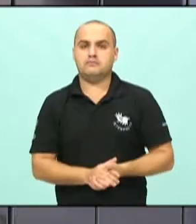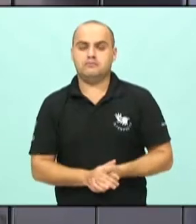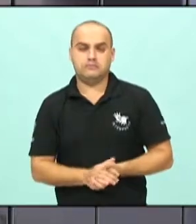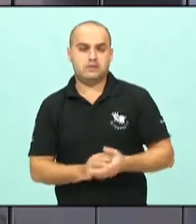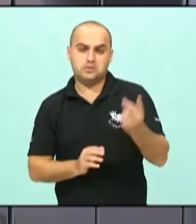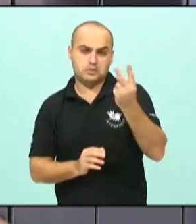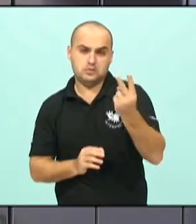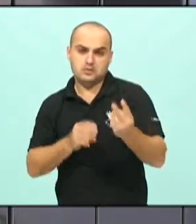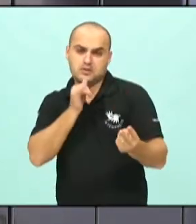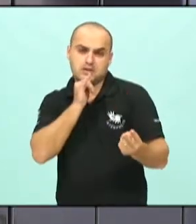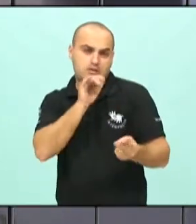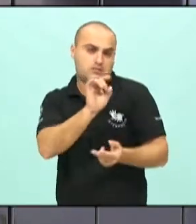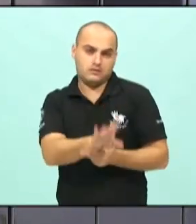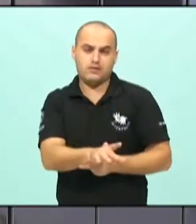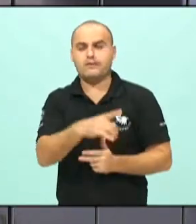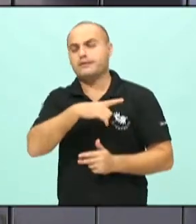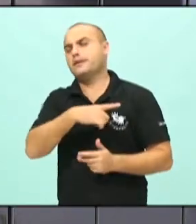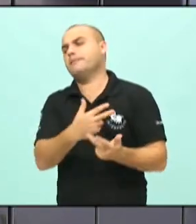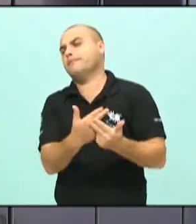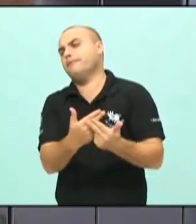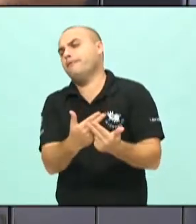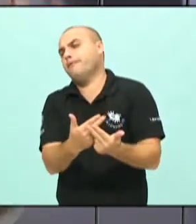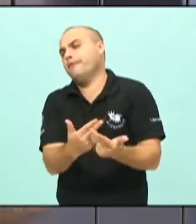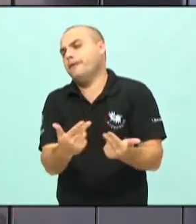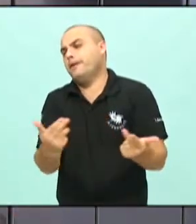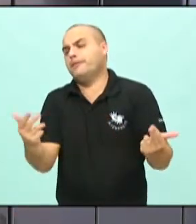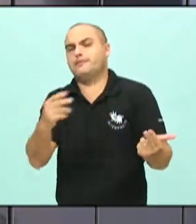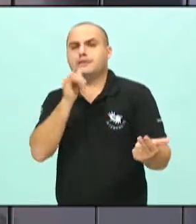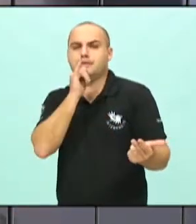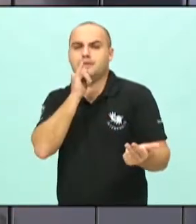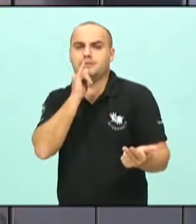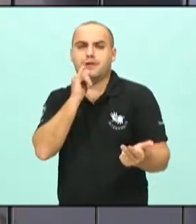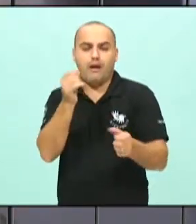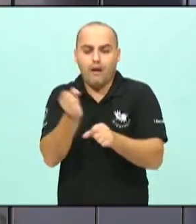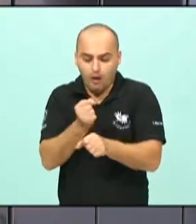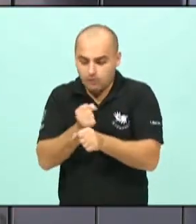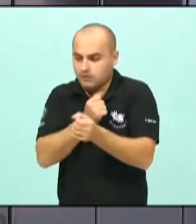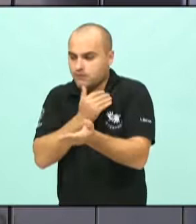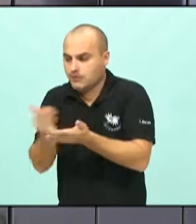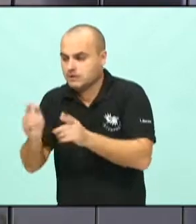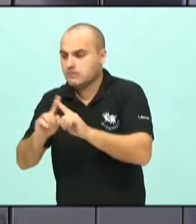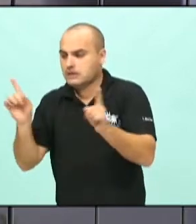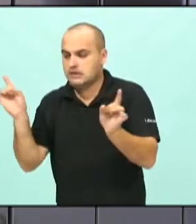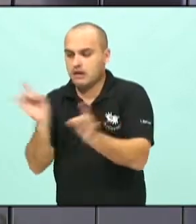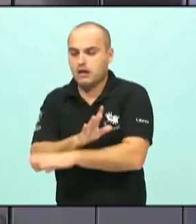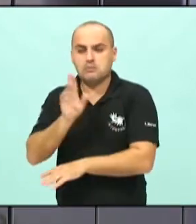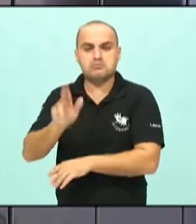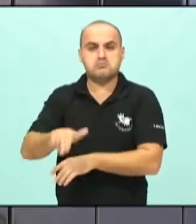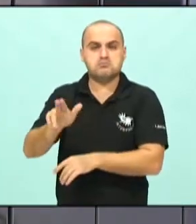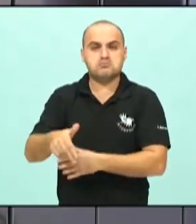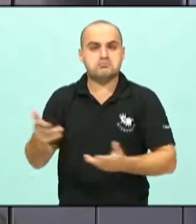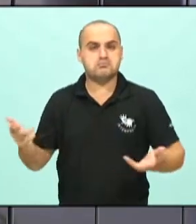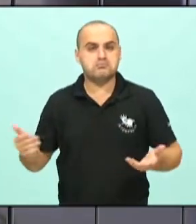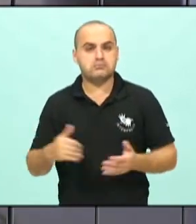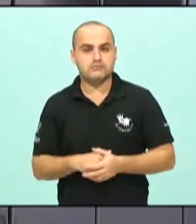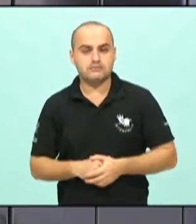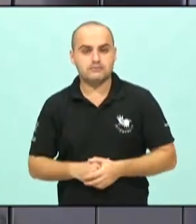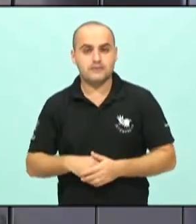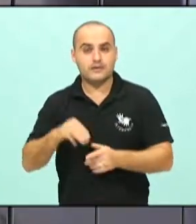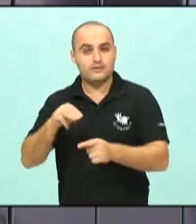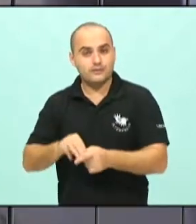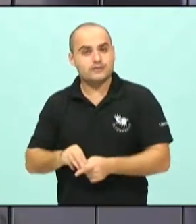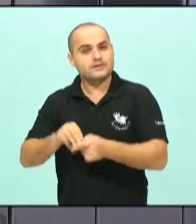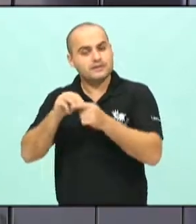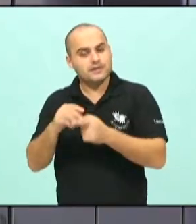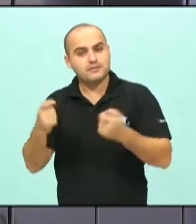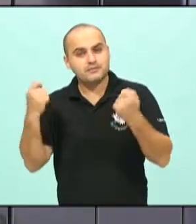exemplos, de N exemplos que tem, obras que começam e não terminam, e é o município, especialmente o município que